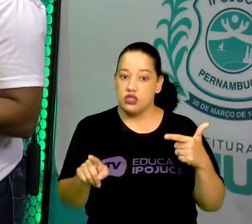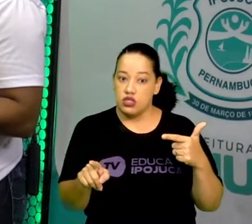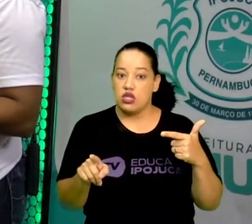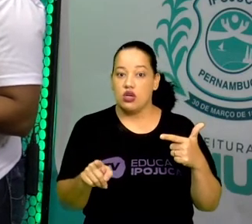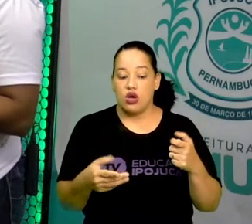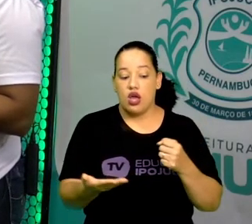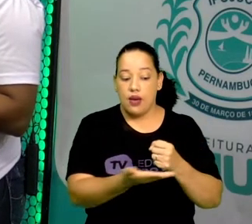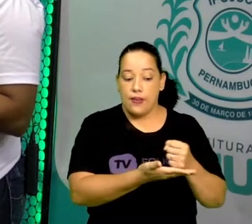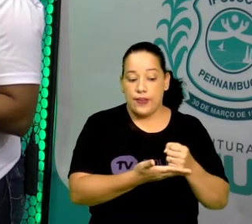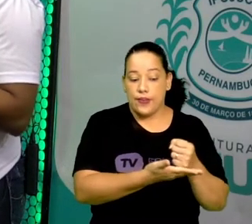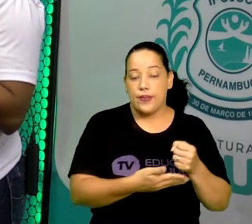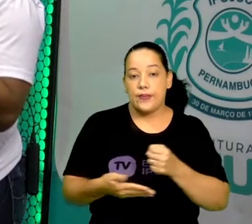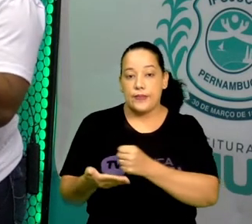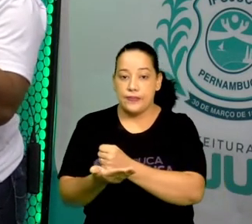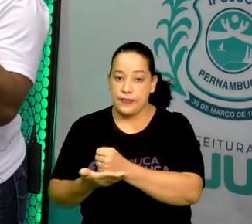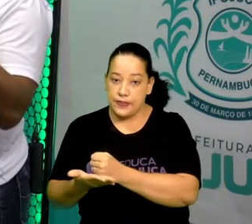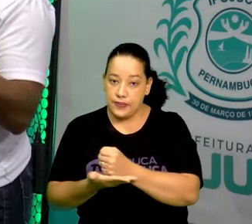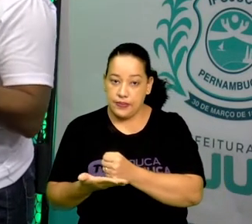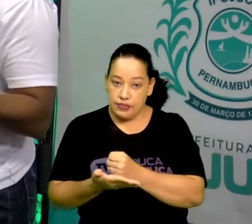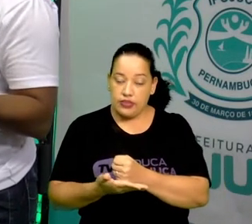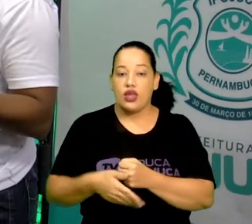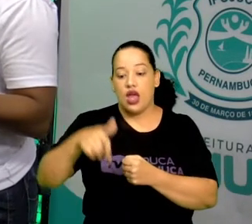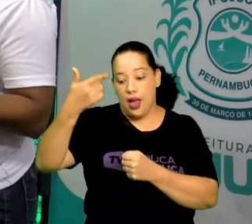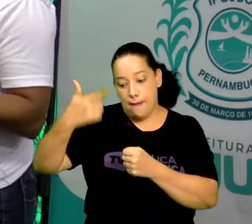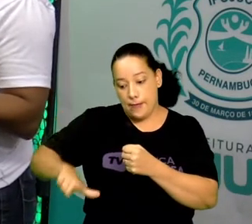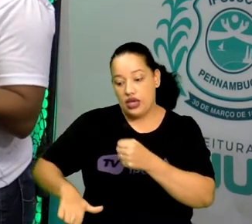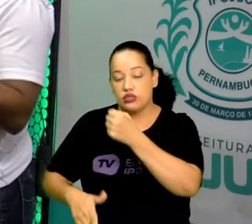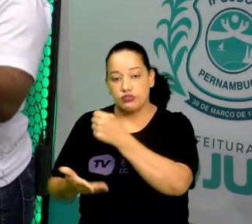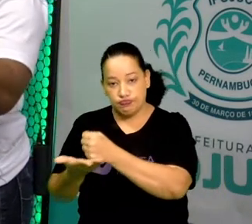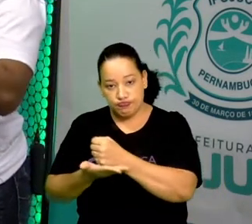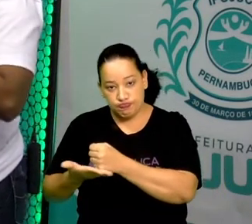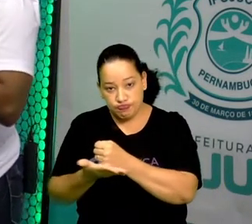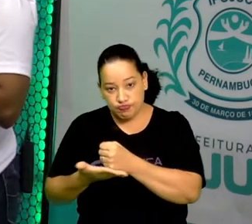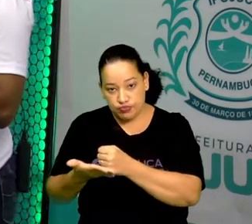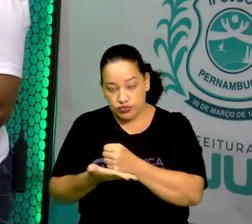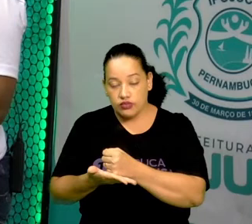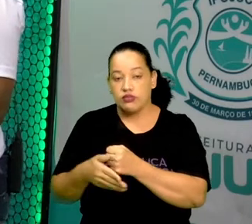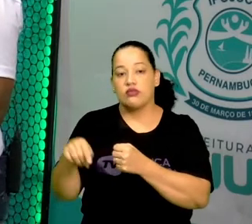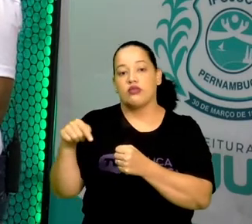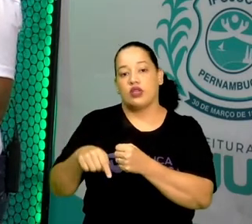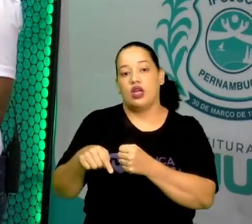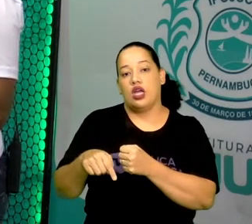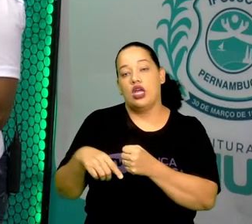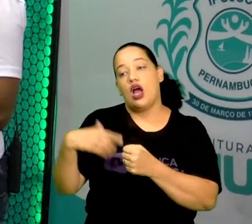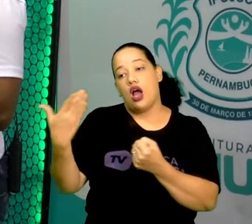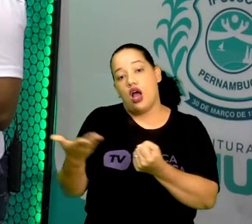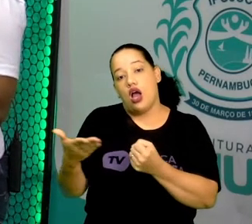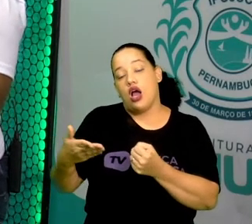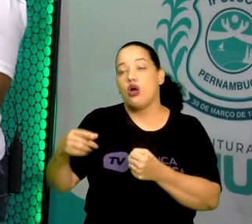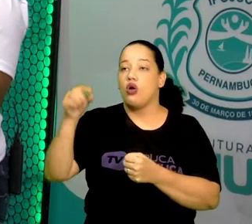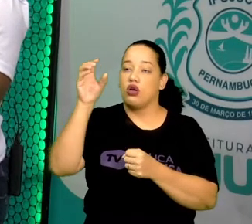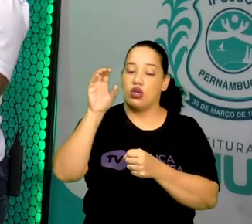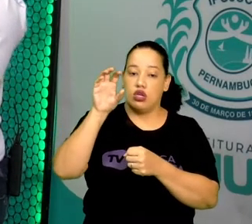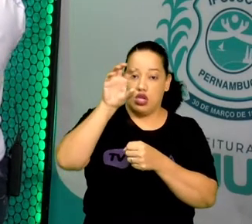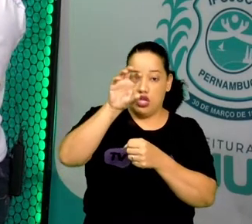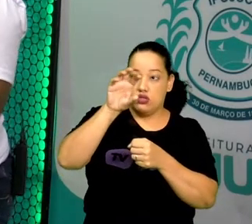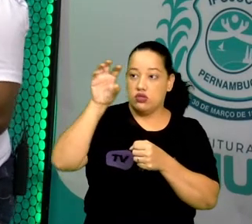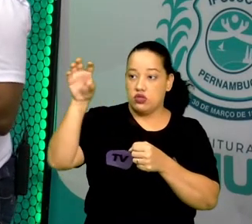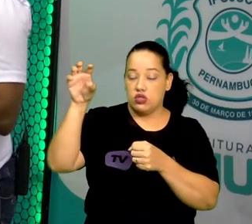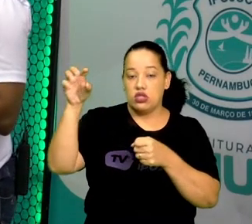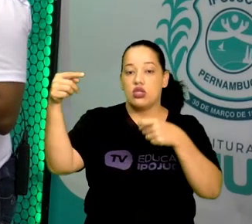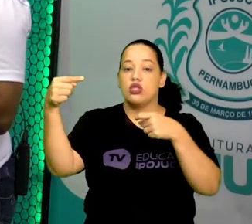base, nós repetimos a base e subtraímos os expoentes. Faz uma